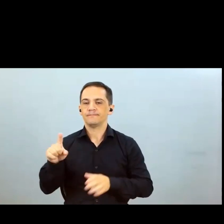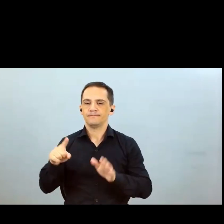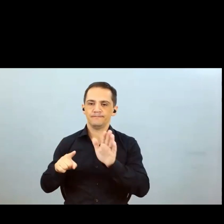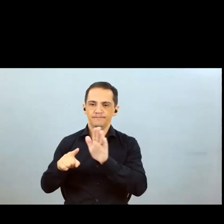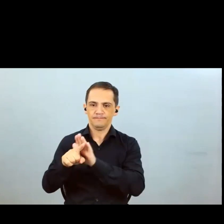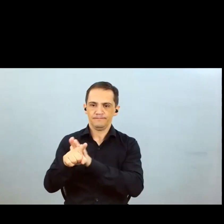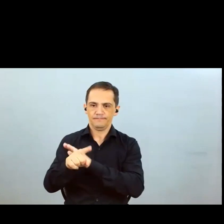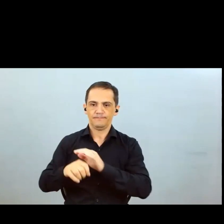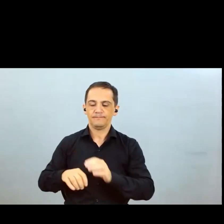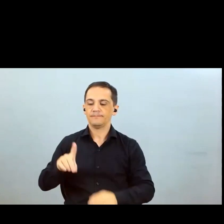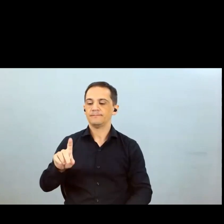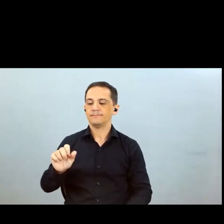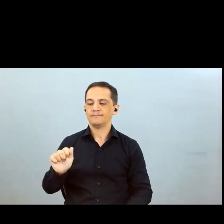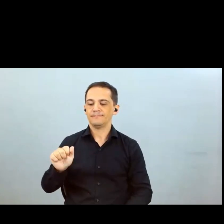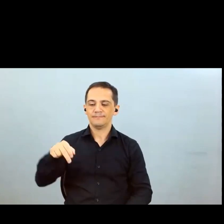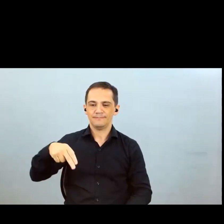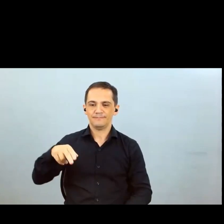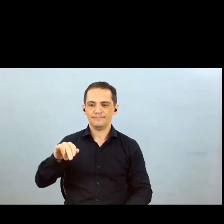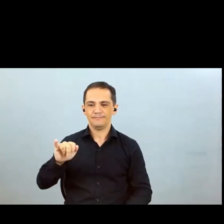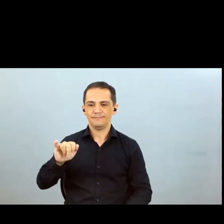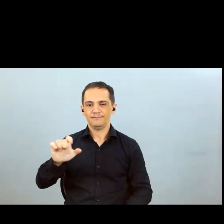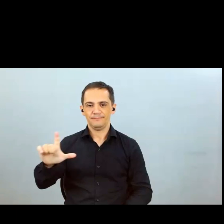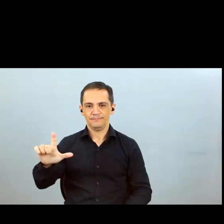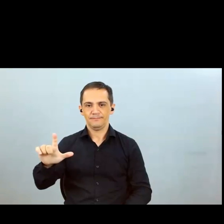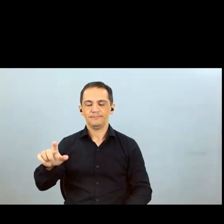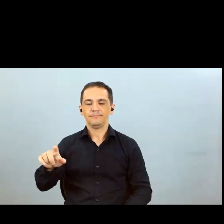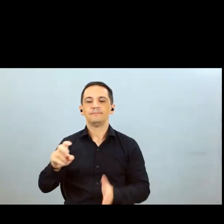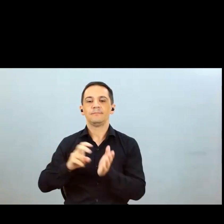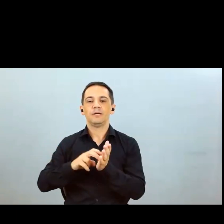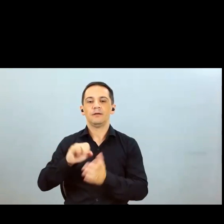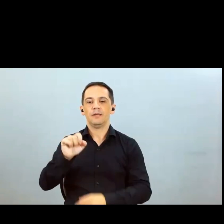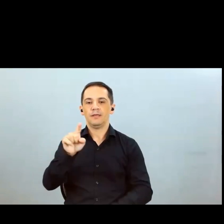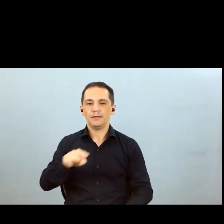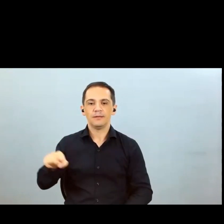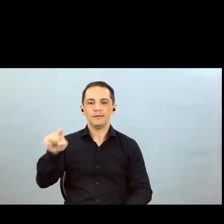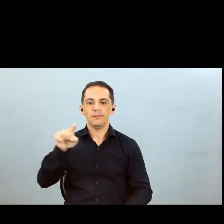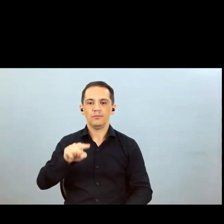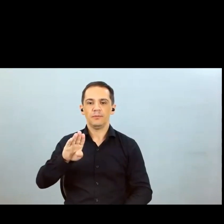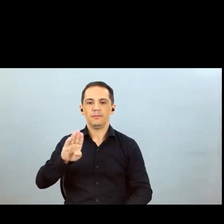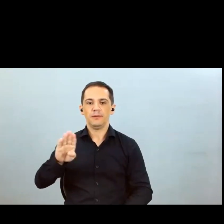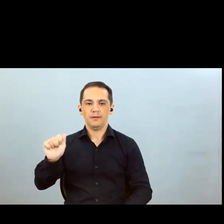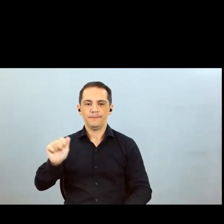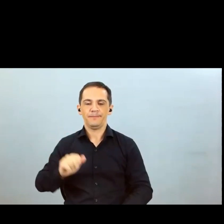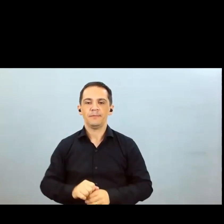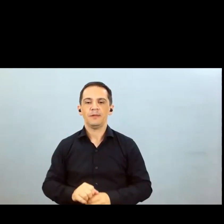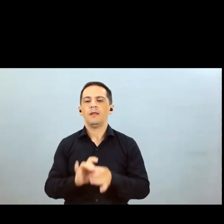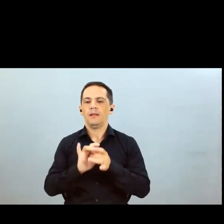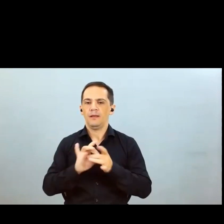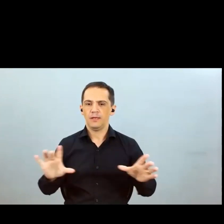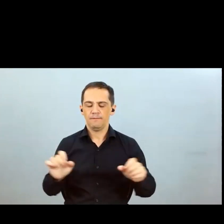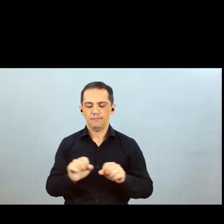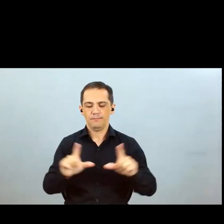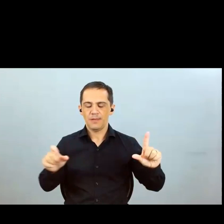do Daniel Sasson do Itaú BBR. Bom dia, Daniel, por favor, abre o microfone e câmera e pode seguir com a sua pergunta.